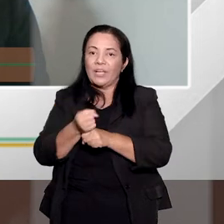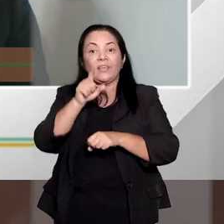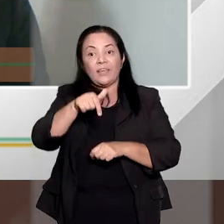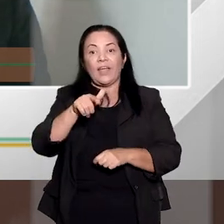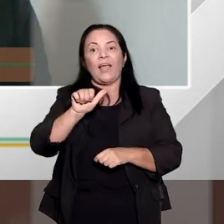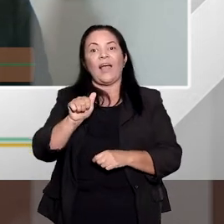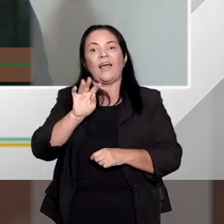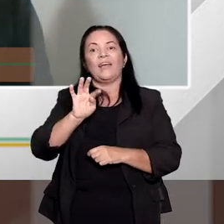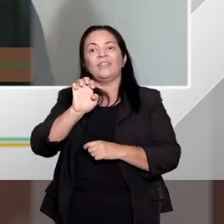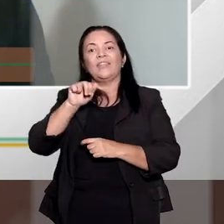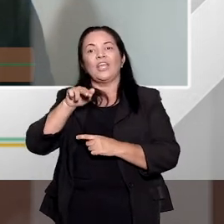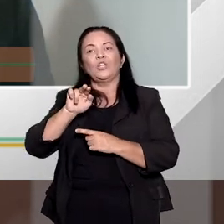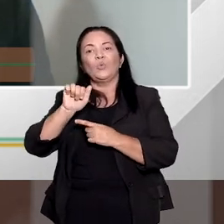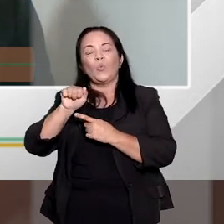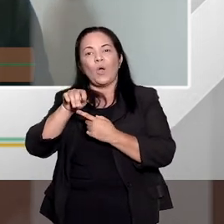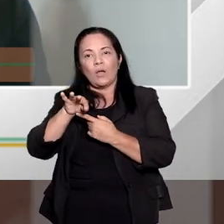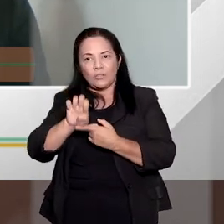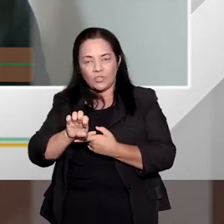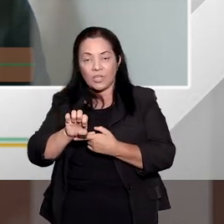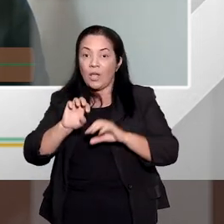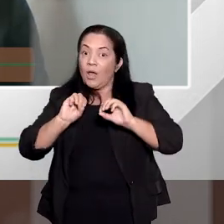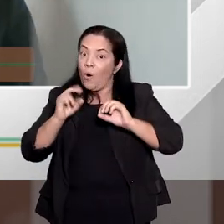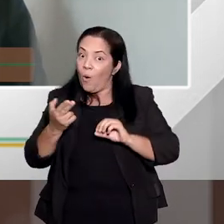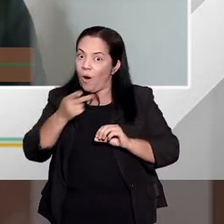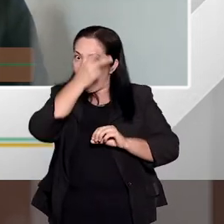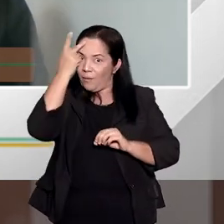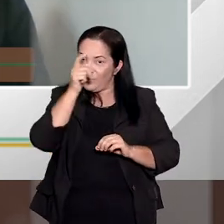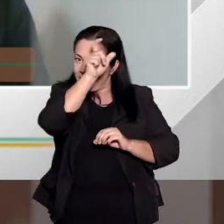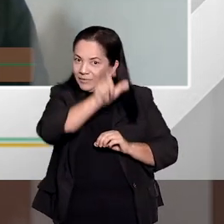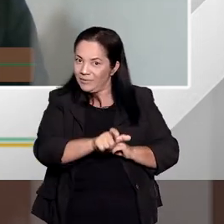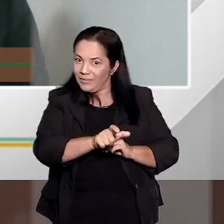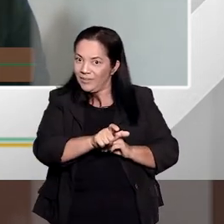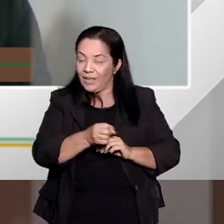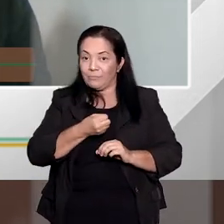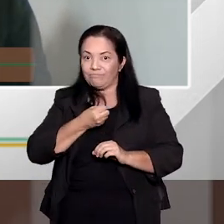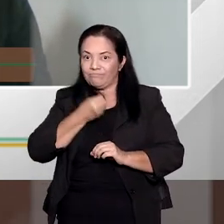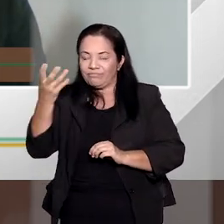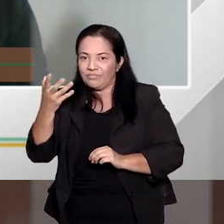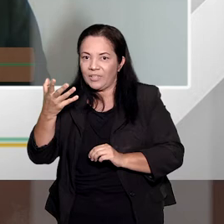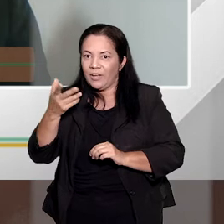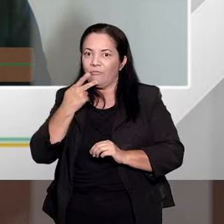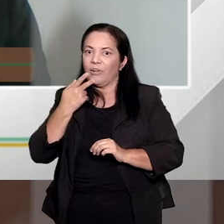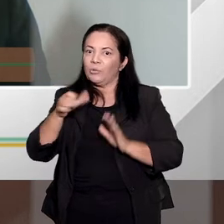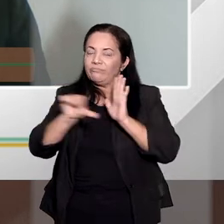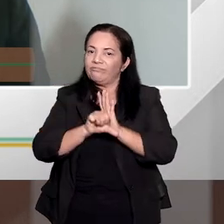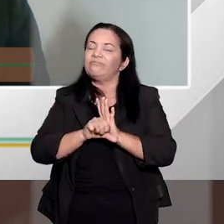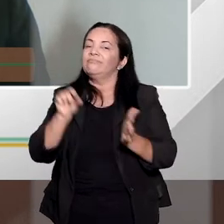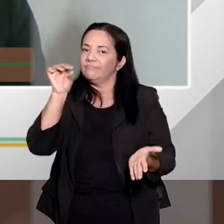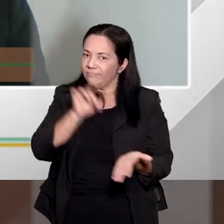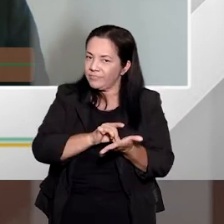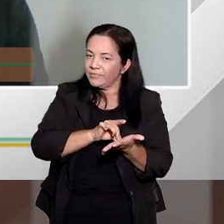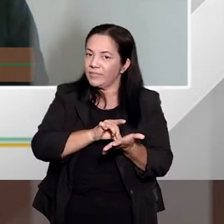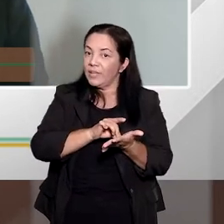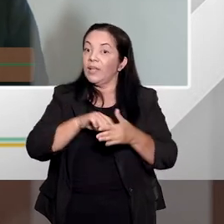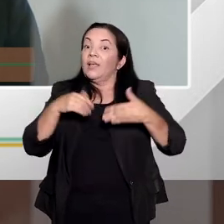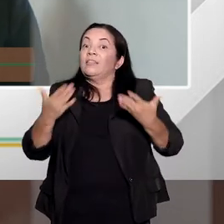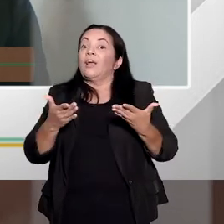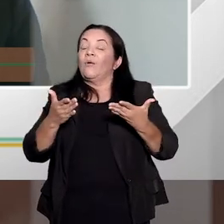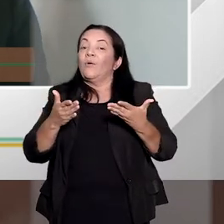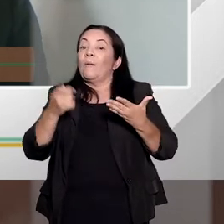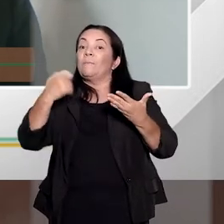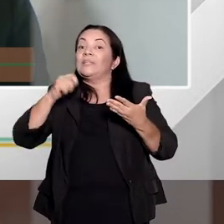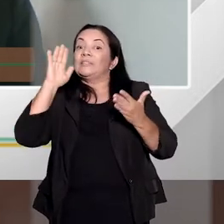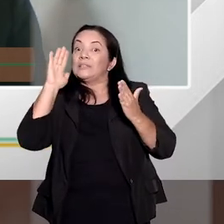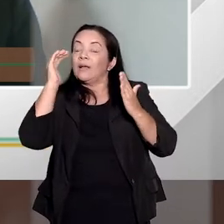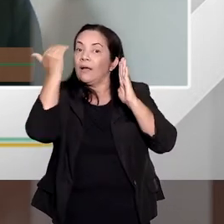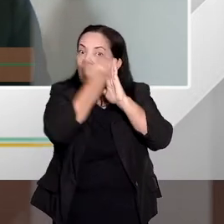atenuante. Entre outras, a própria confissão espontânea pode figurar como circunstância atenuante. Qual que é o detalhe aqui, tá?